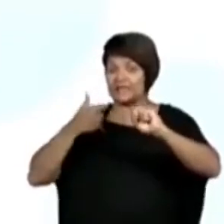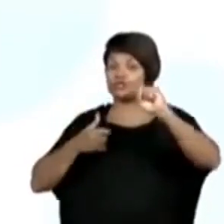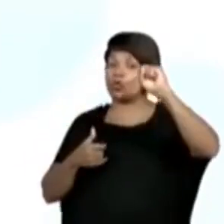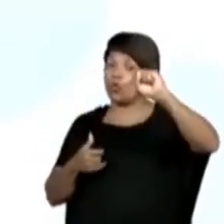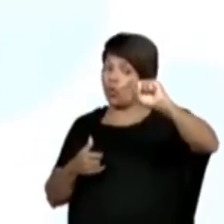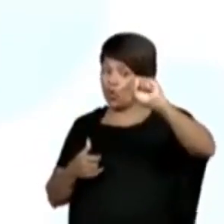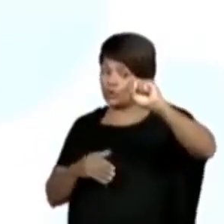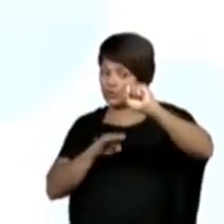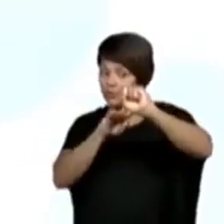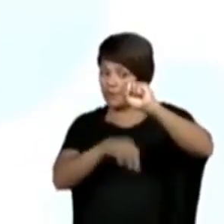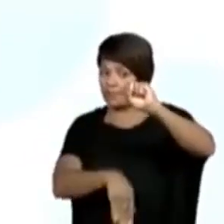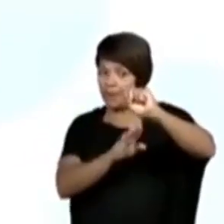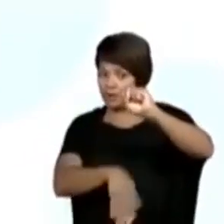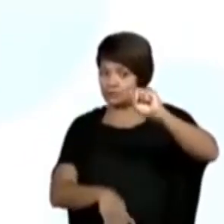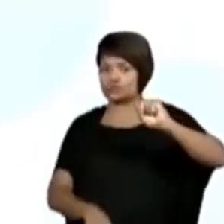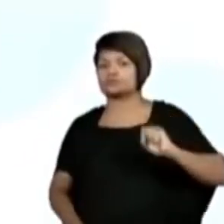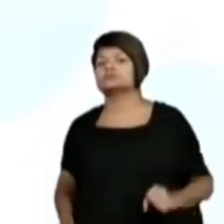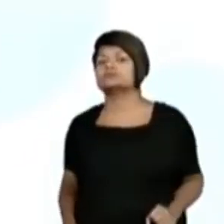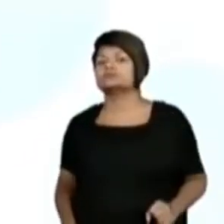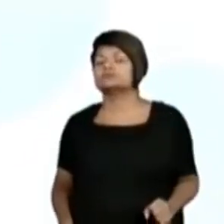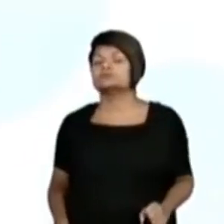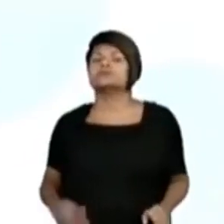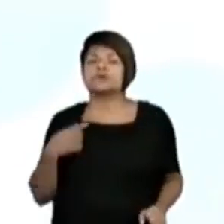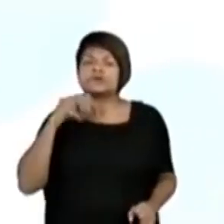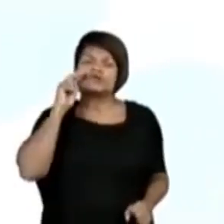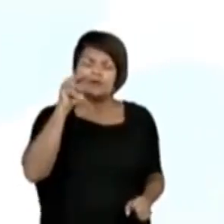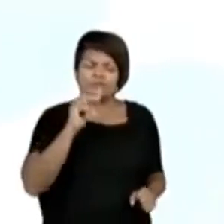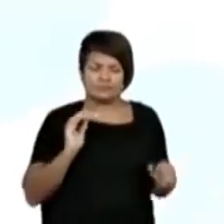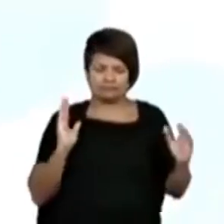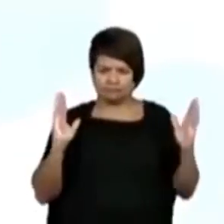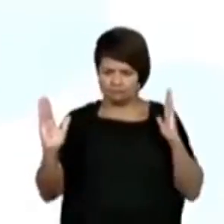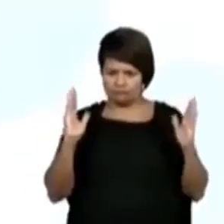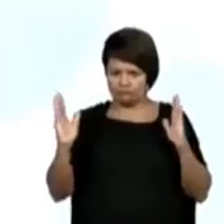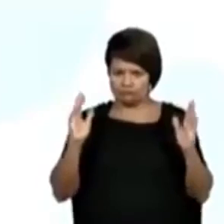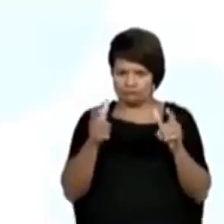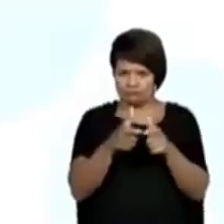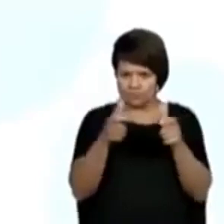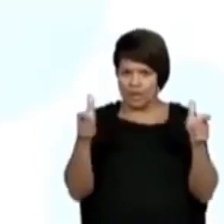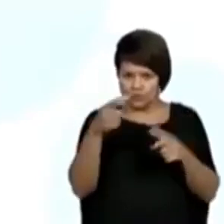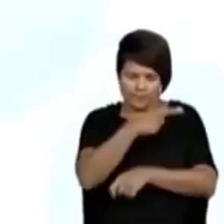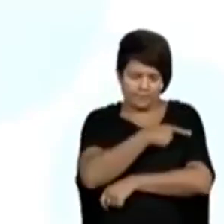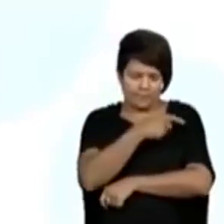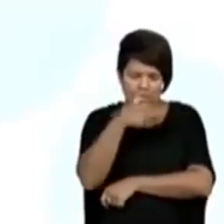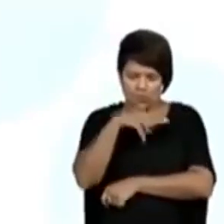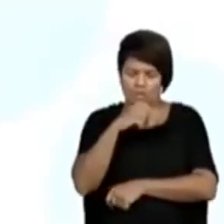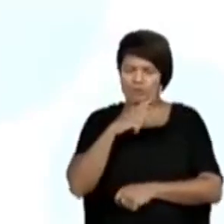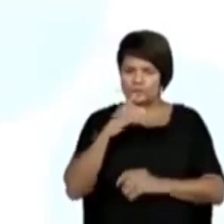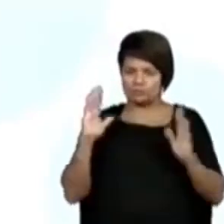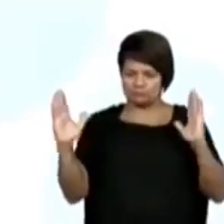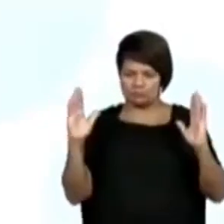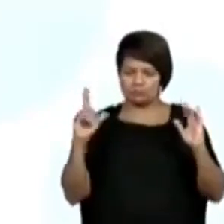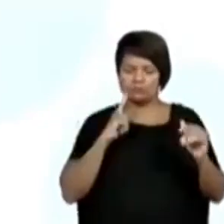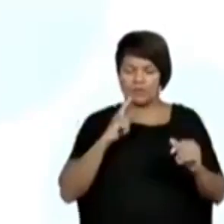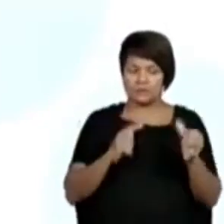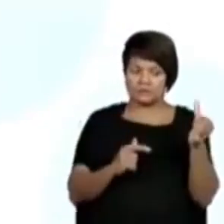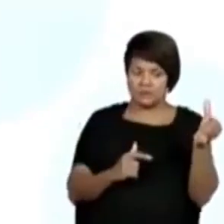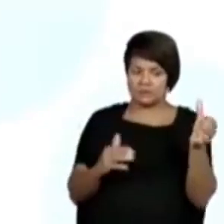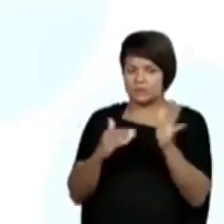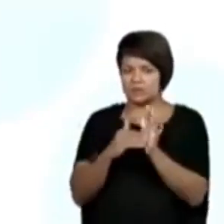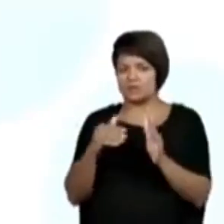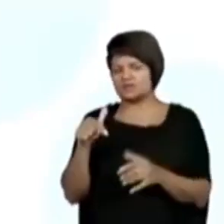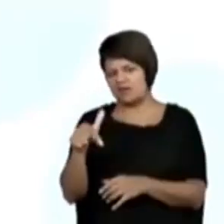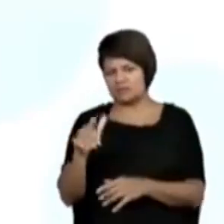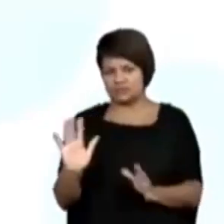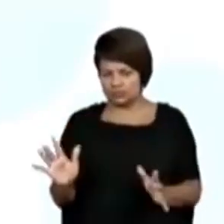que a maioria das crianças tem entre 6 e 7 anos. Então, vocês vão registrar a sua idade aqui.